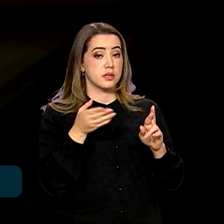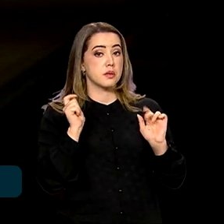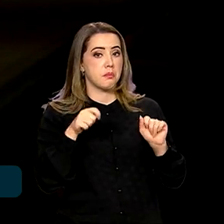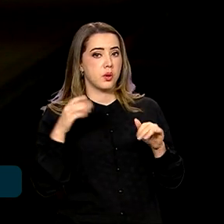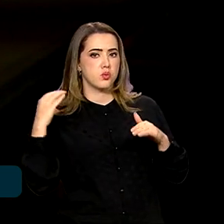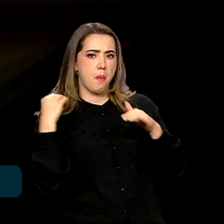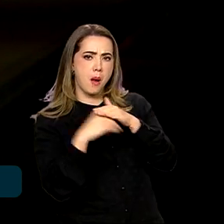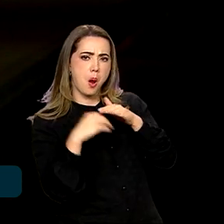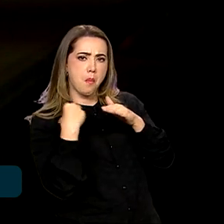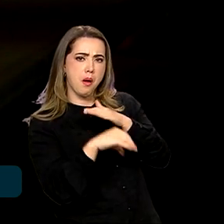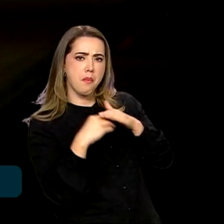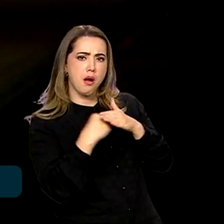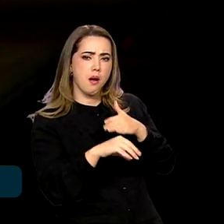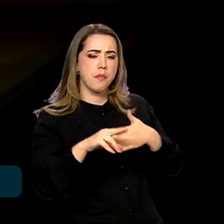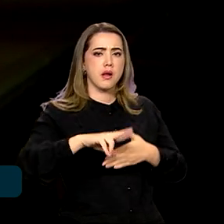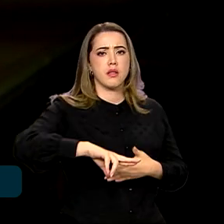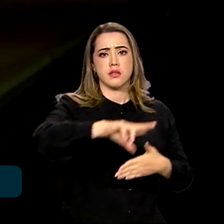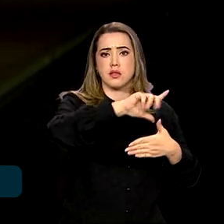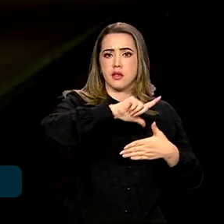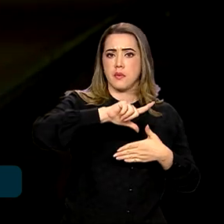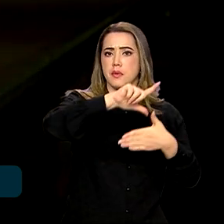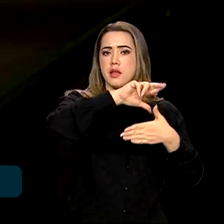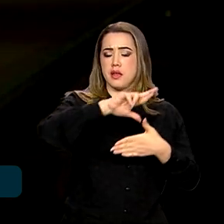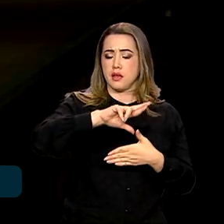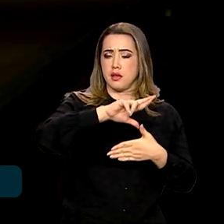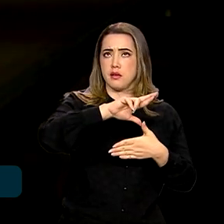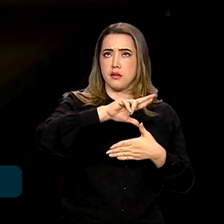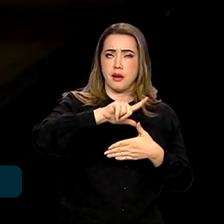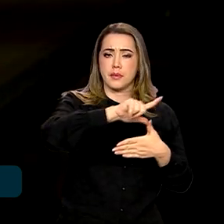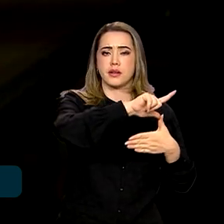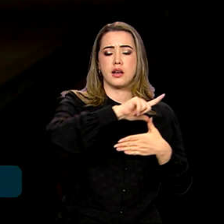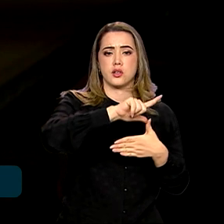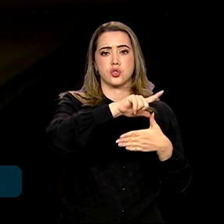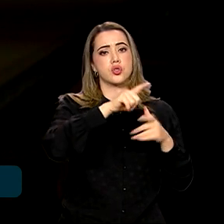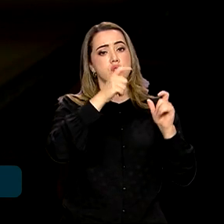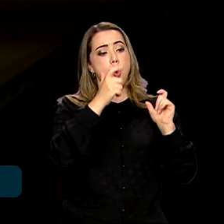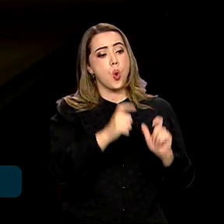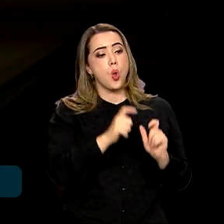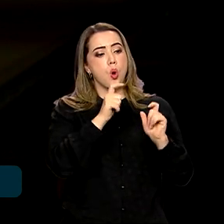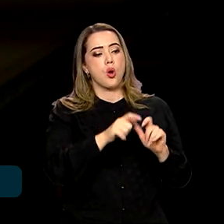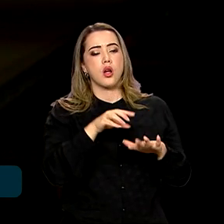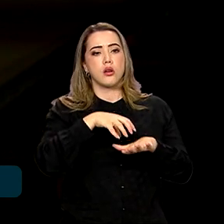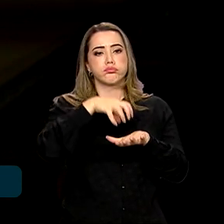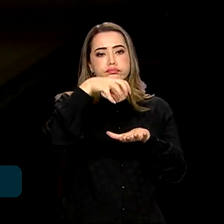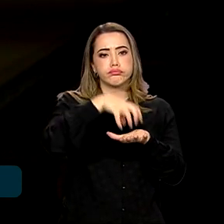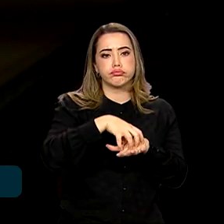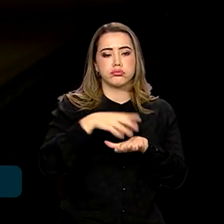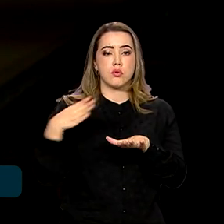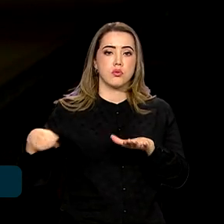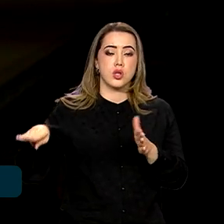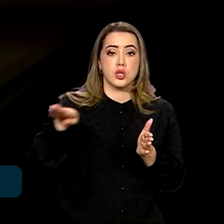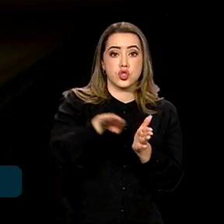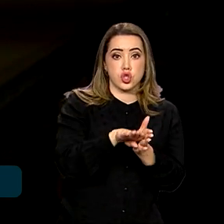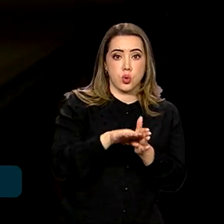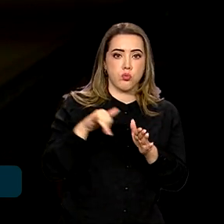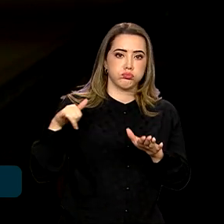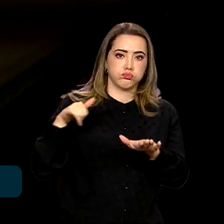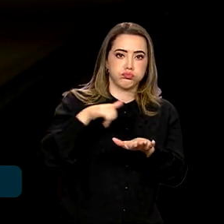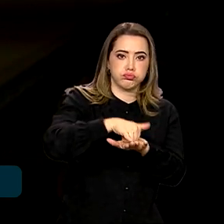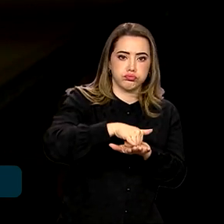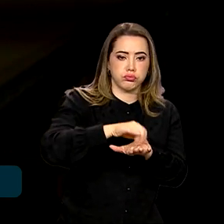de toda a América Latina, tornando o país um hub, ou seja, um centro de logística e distribuição para toda a região.